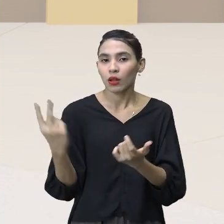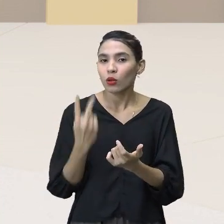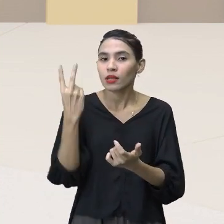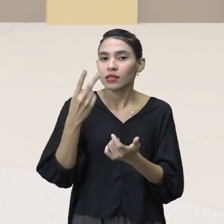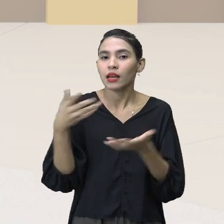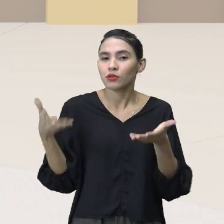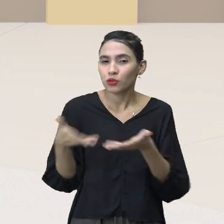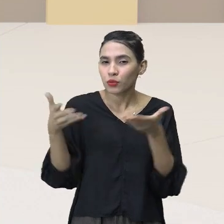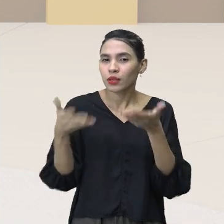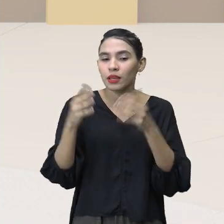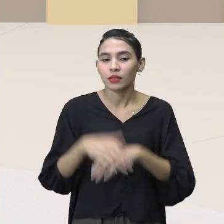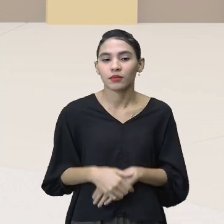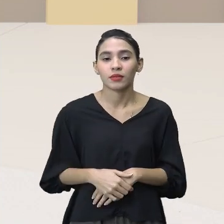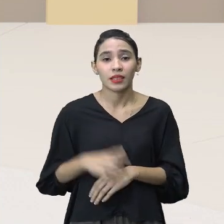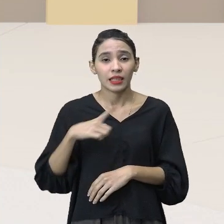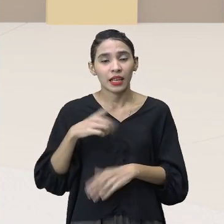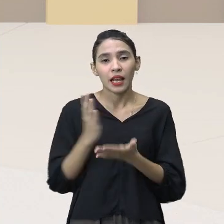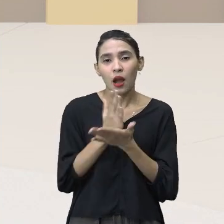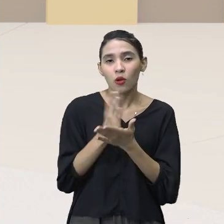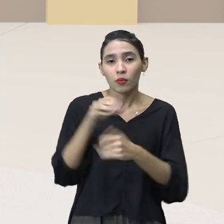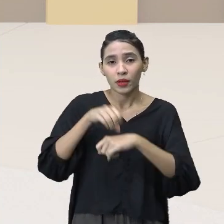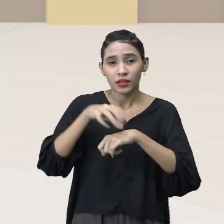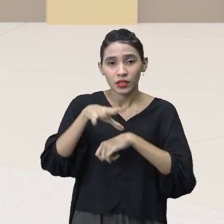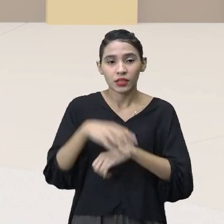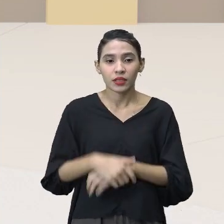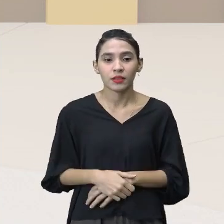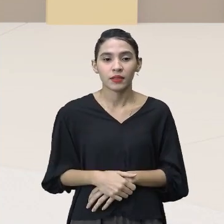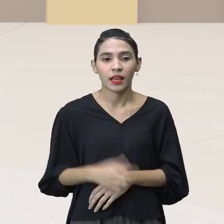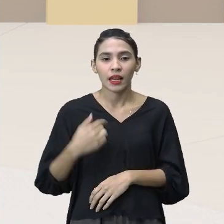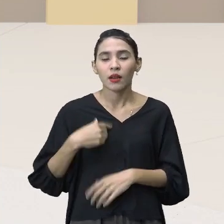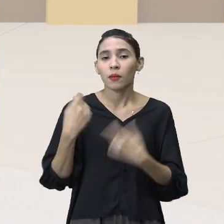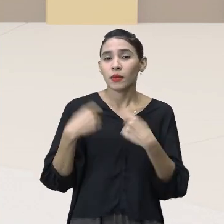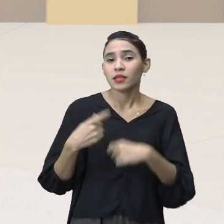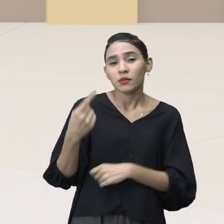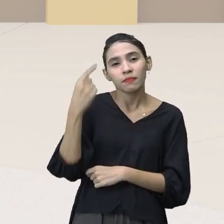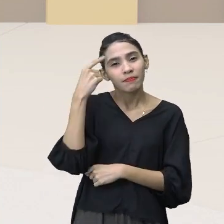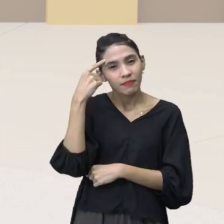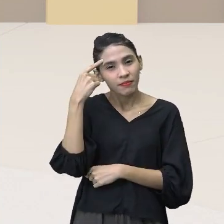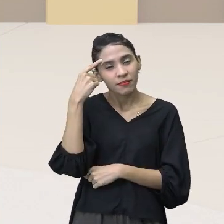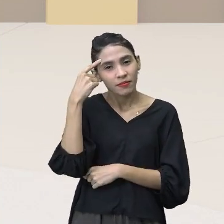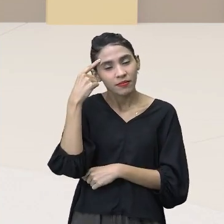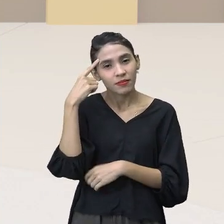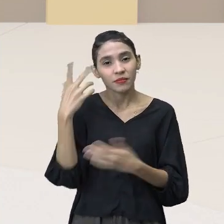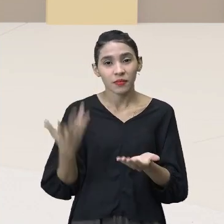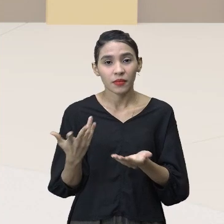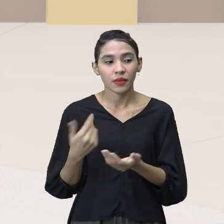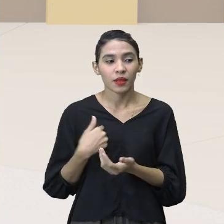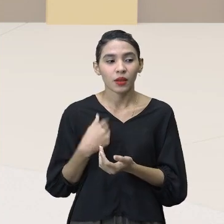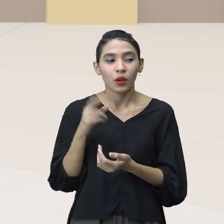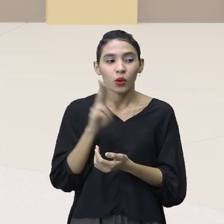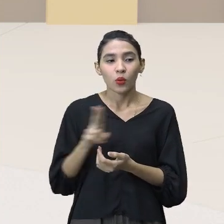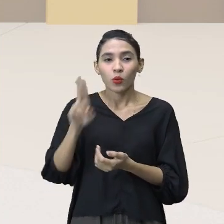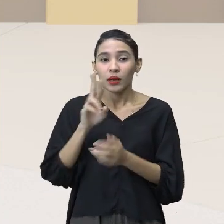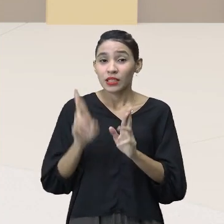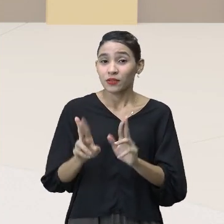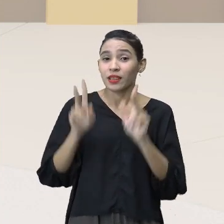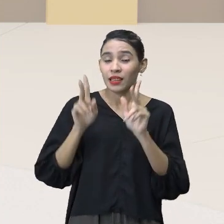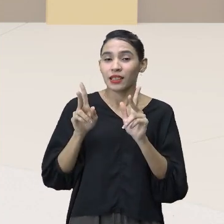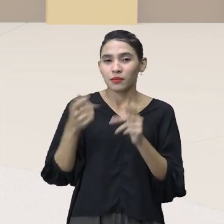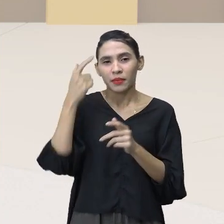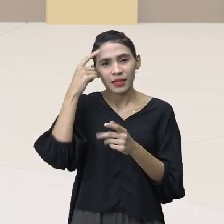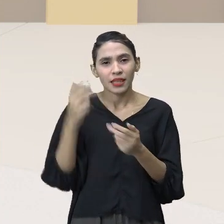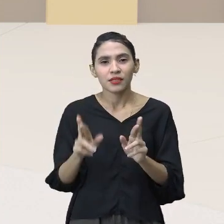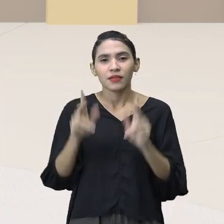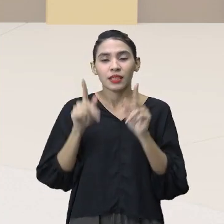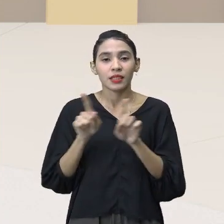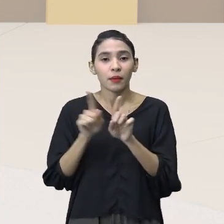Para isso, tem aqui algumas dicas para a gente, olha só, eu preciso pensar fora da caixa, usar a criatividade, fazer